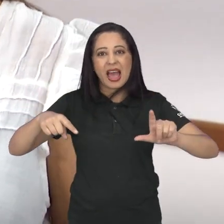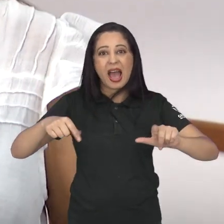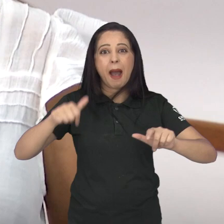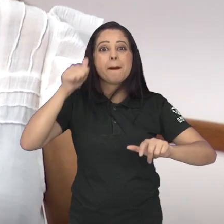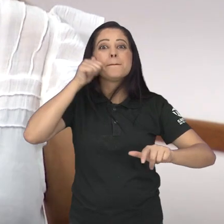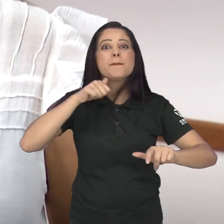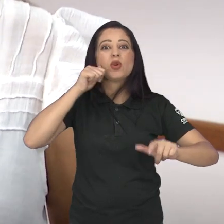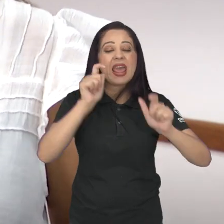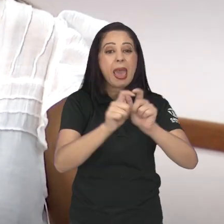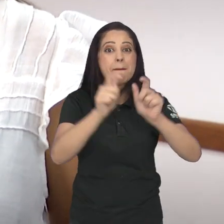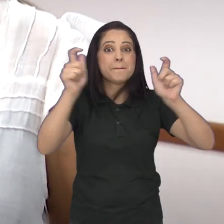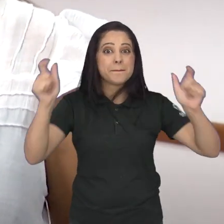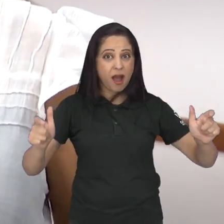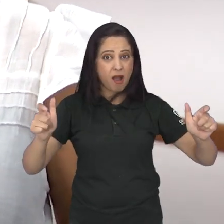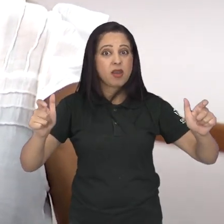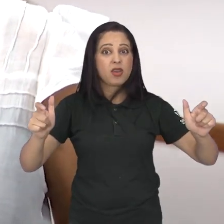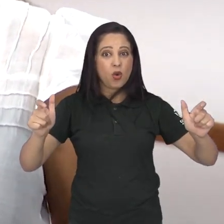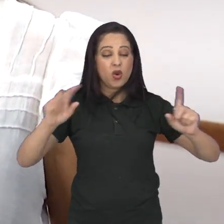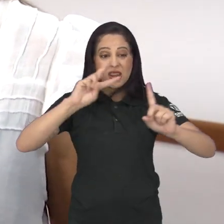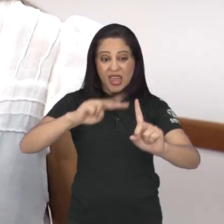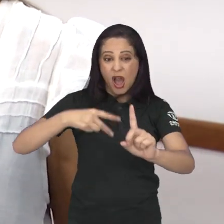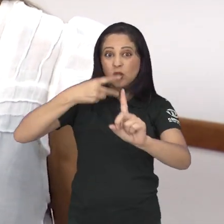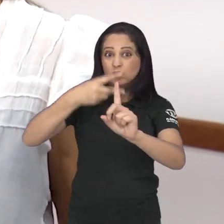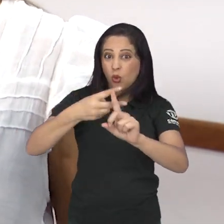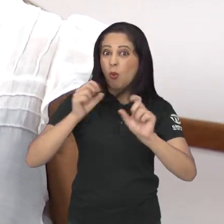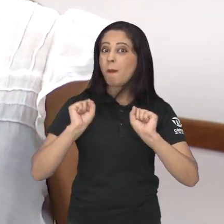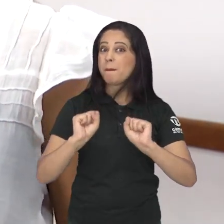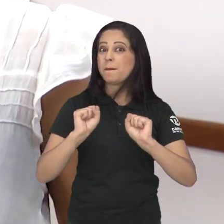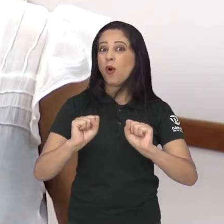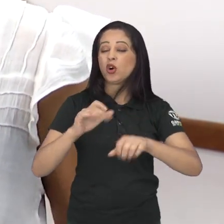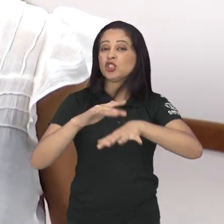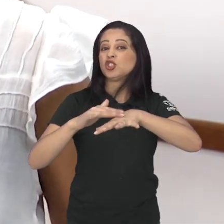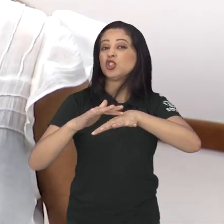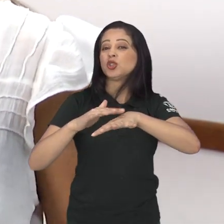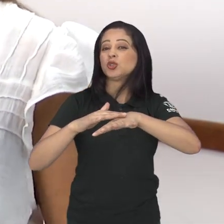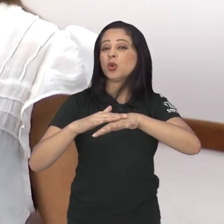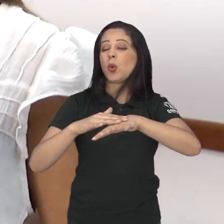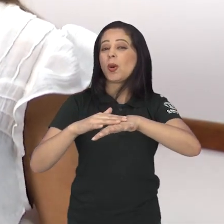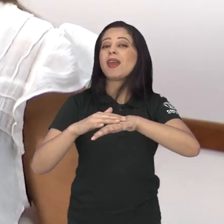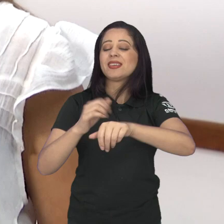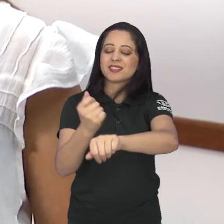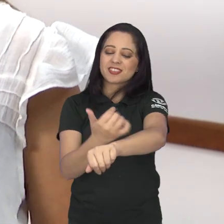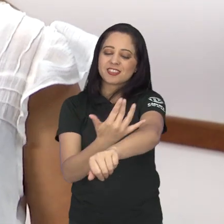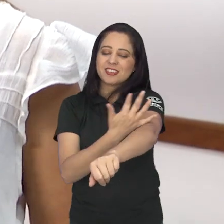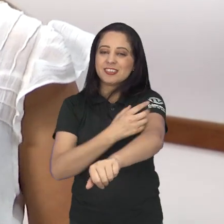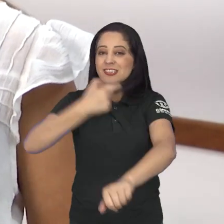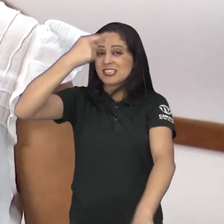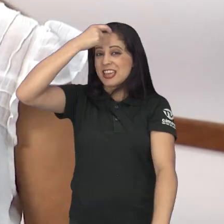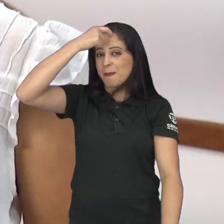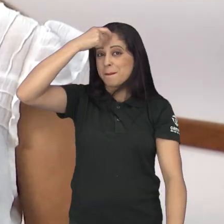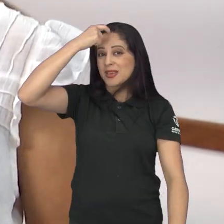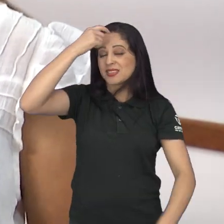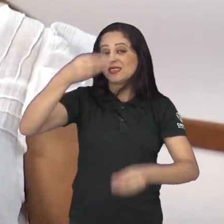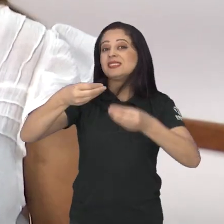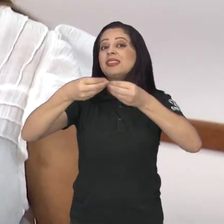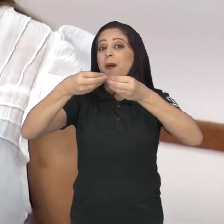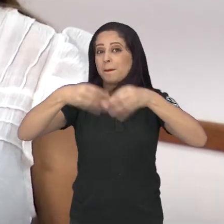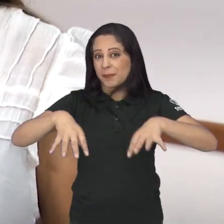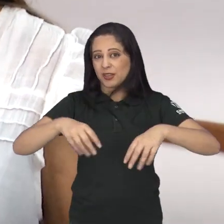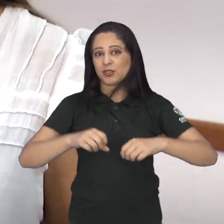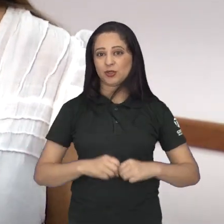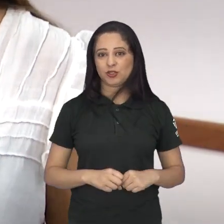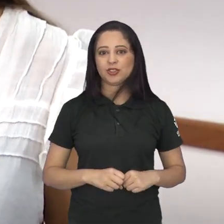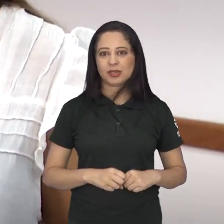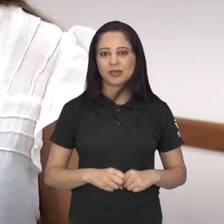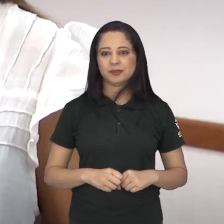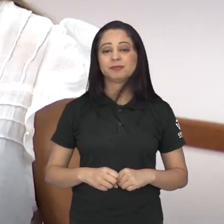Saúde, as mulheres têm o dobro de chances de desenvolver doenças relacionadas à saúde mental em relação